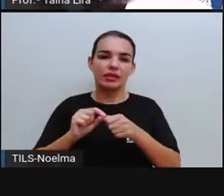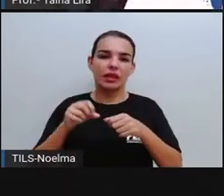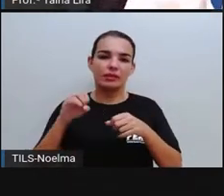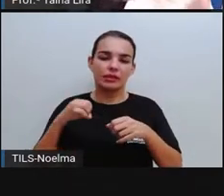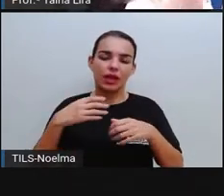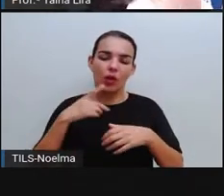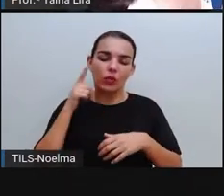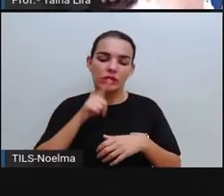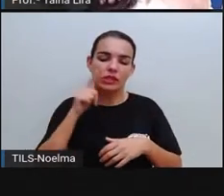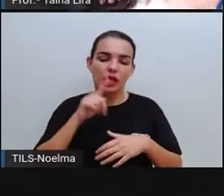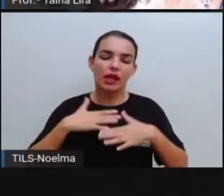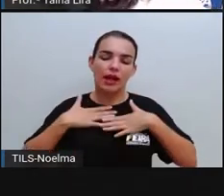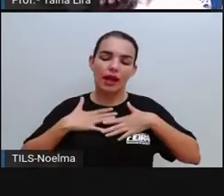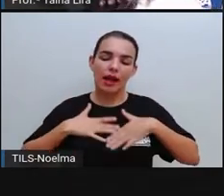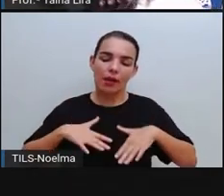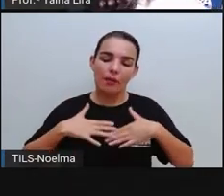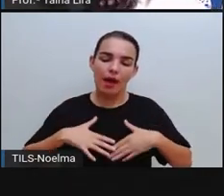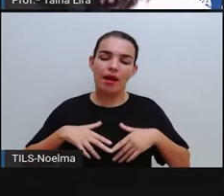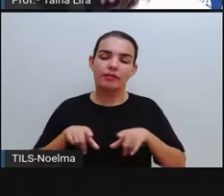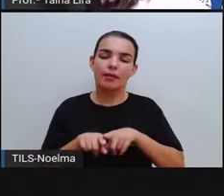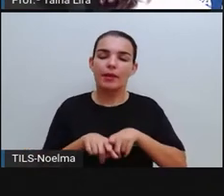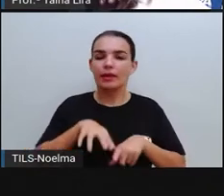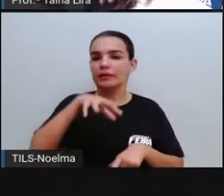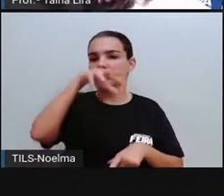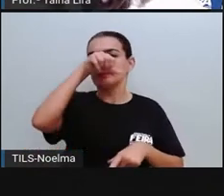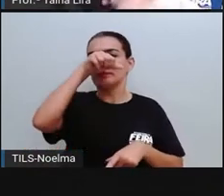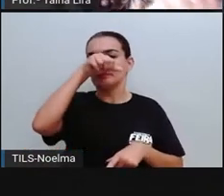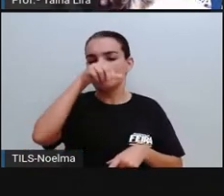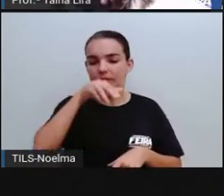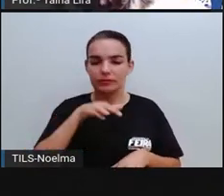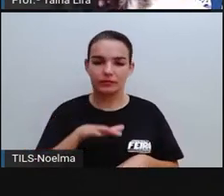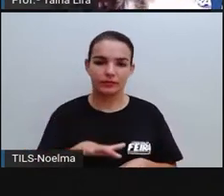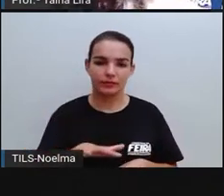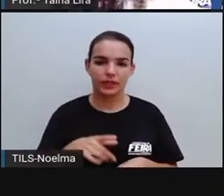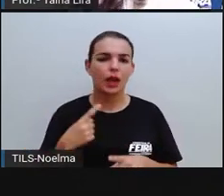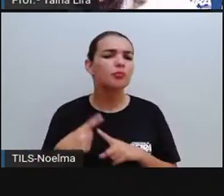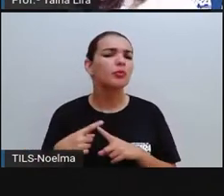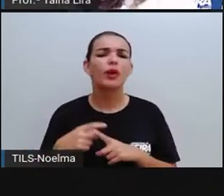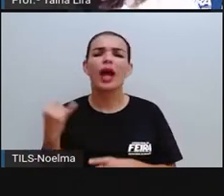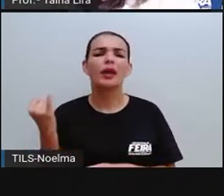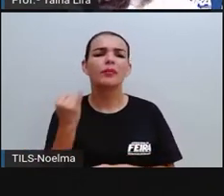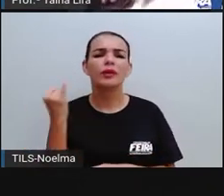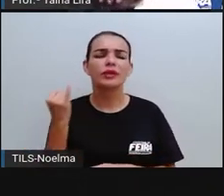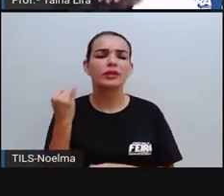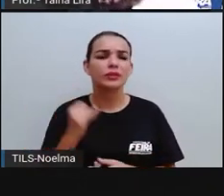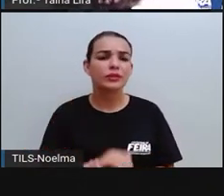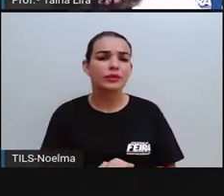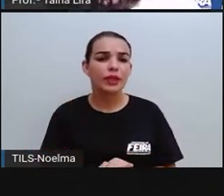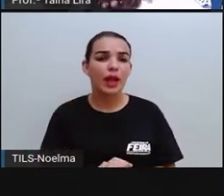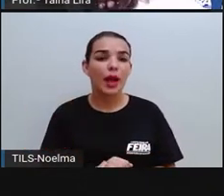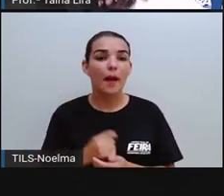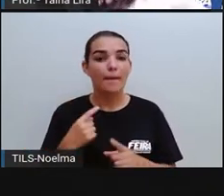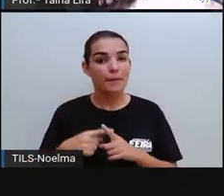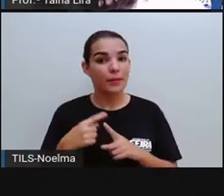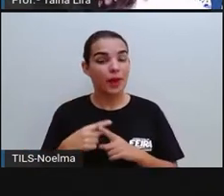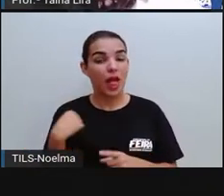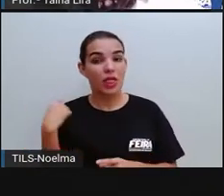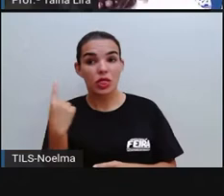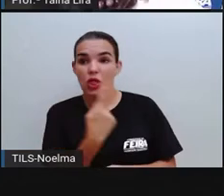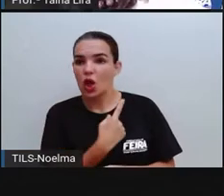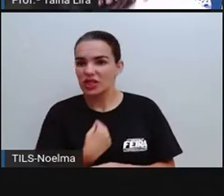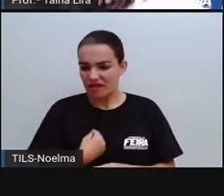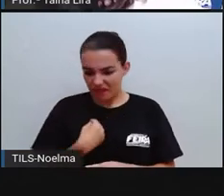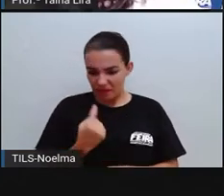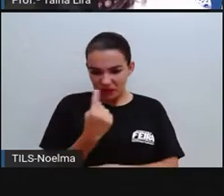acalmar, que a gente consegue respirar, tá? E por que é importante? Porque nós não vivemos sozinhos no